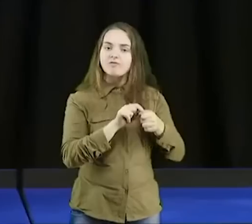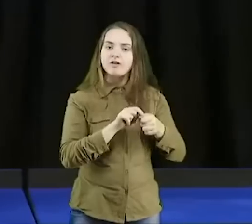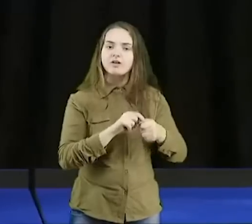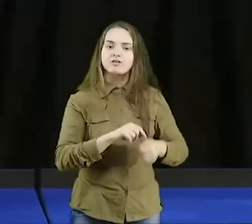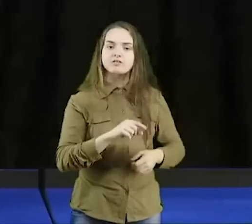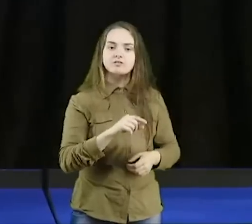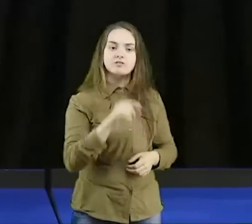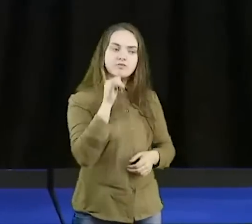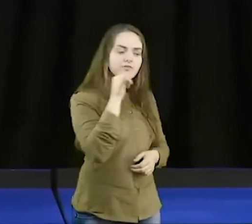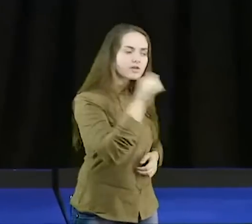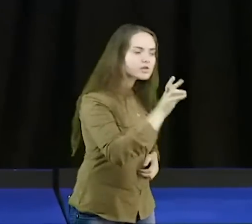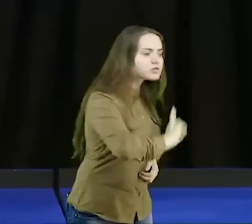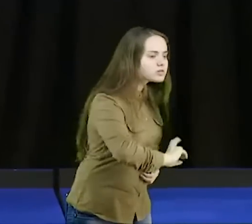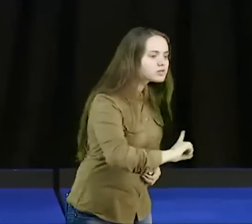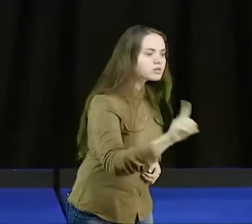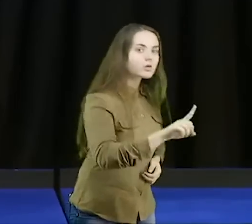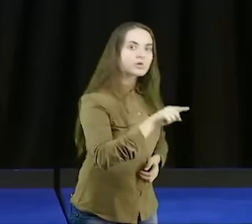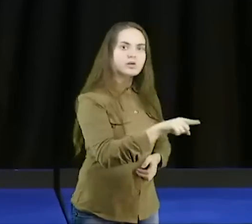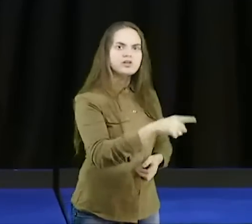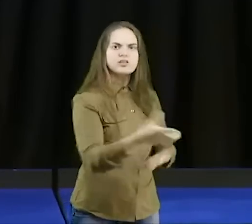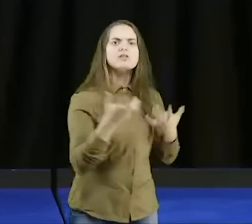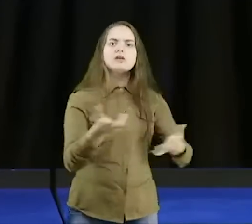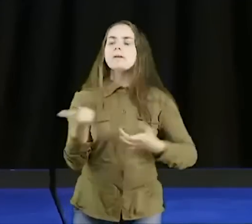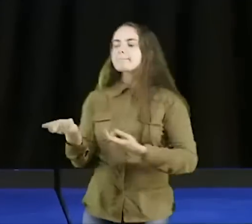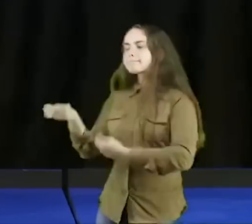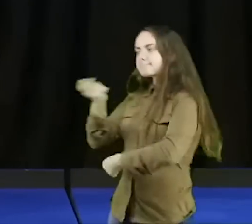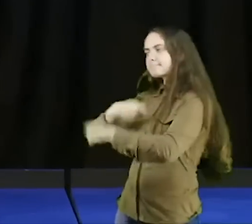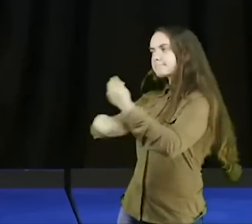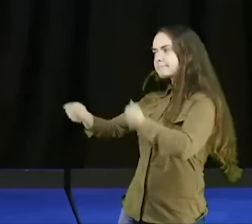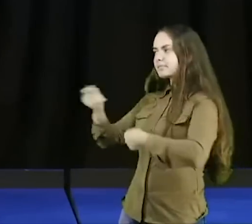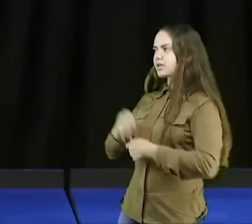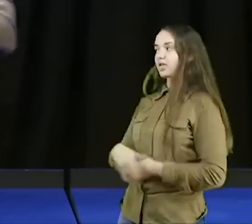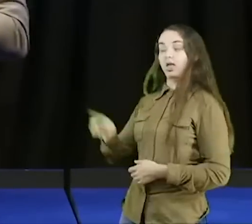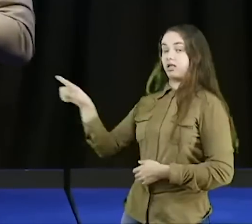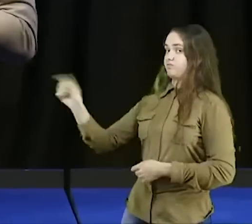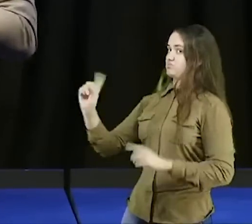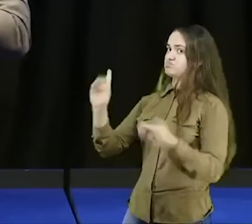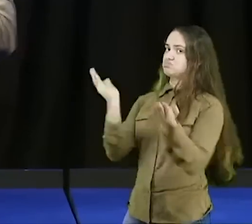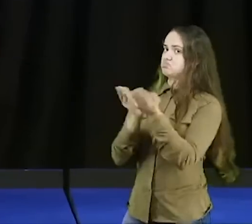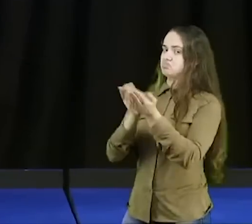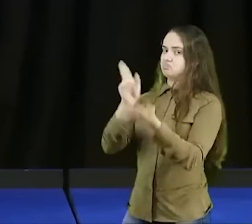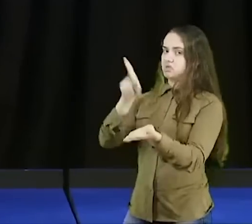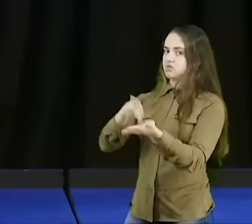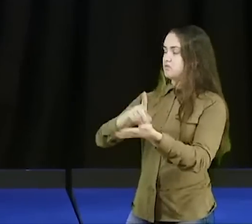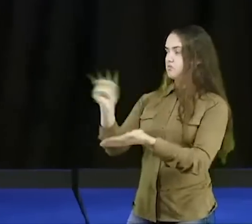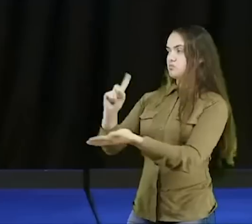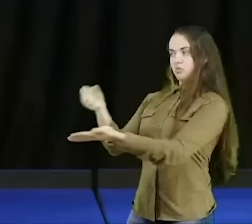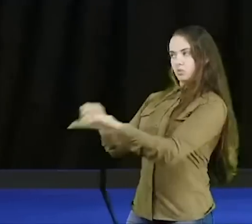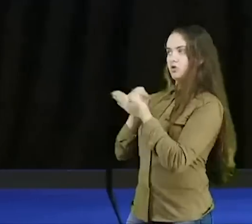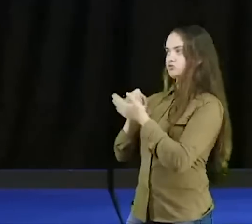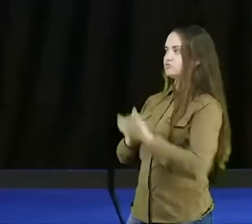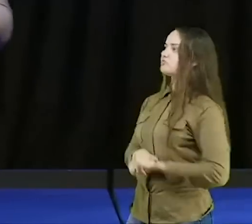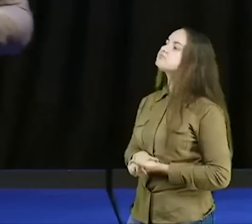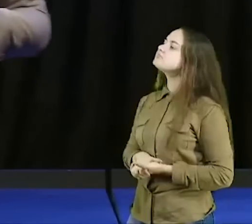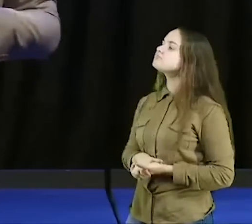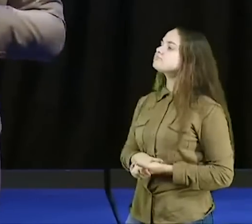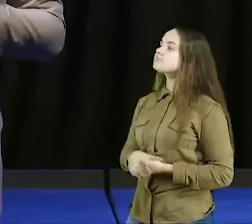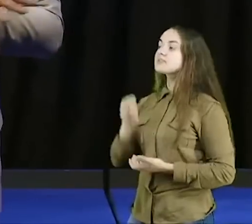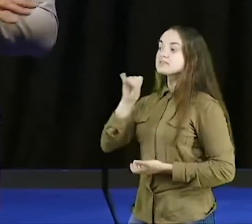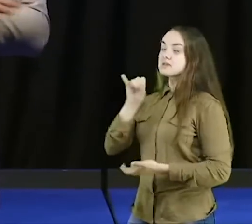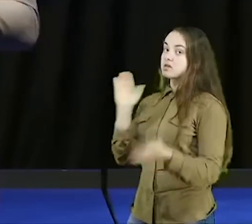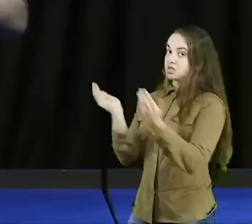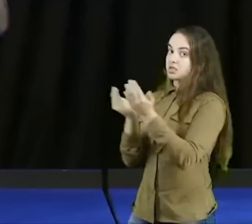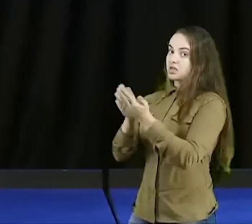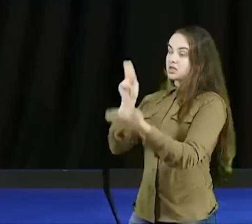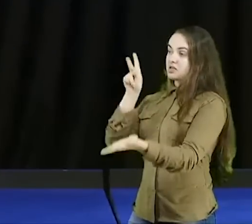recebe o não, eles querem te manipular, ah, você não é crente, se você fosse crente, você ia me emprestar mais dinheiro, e